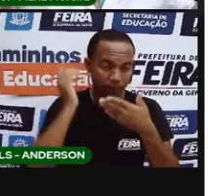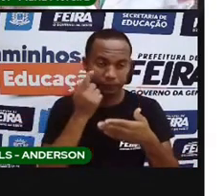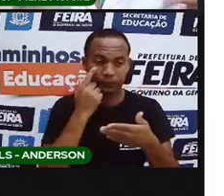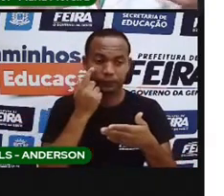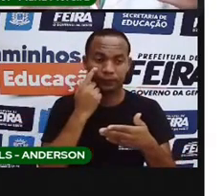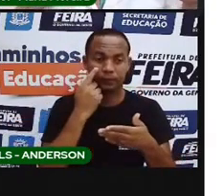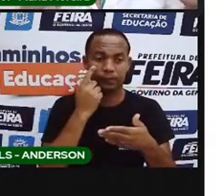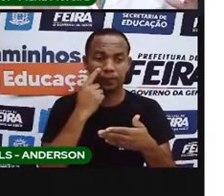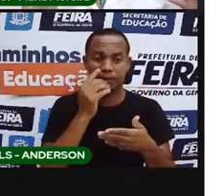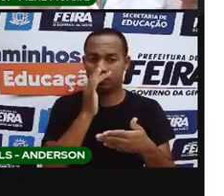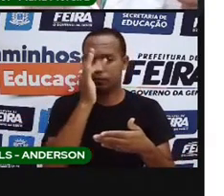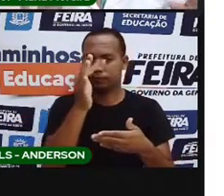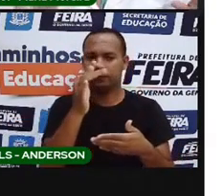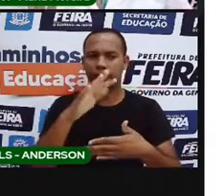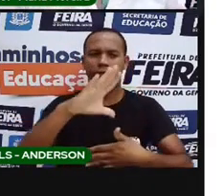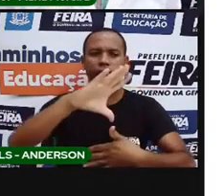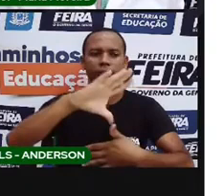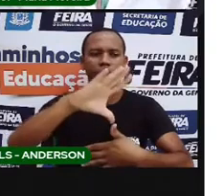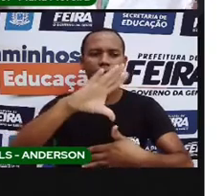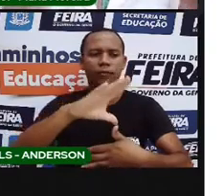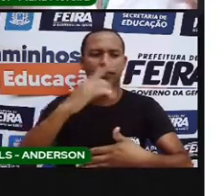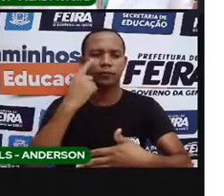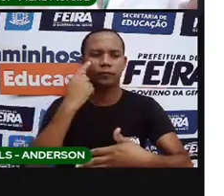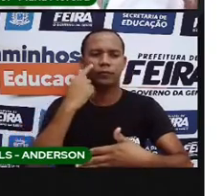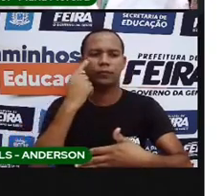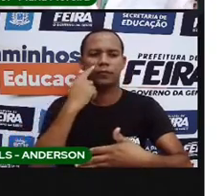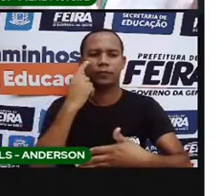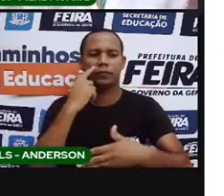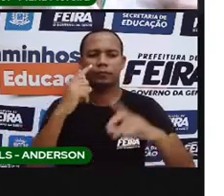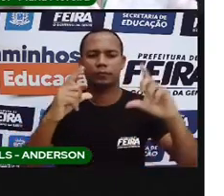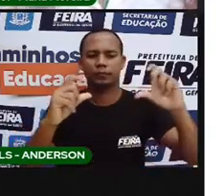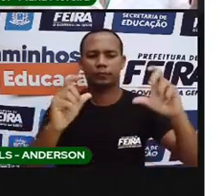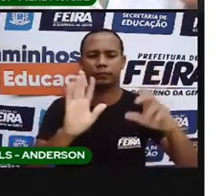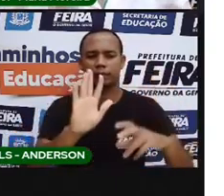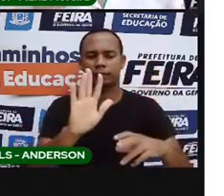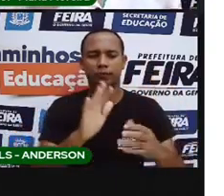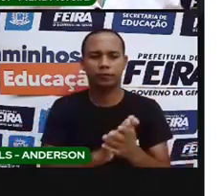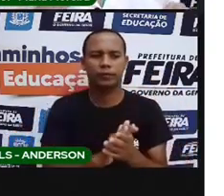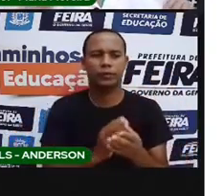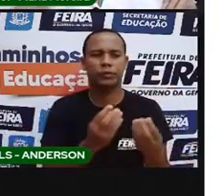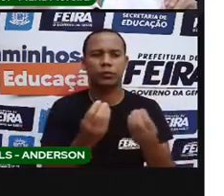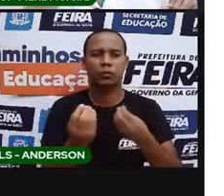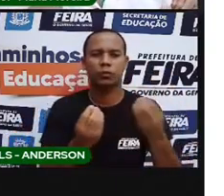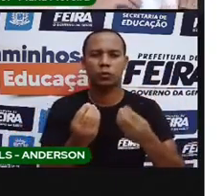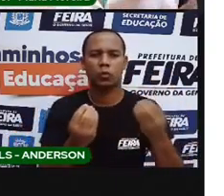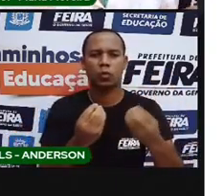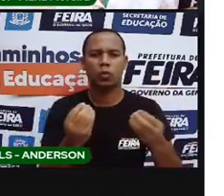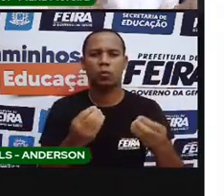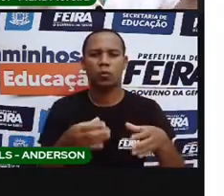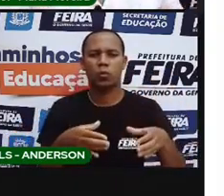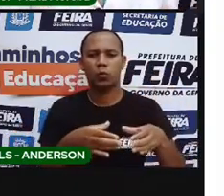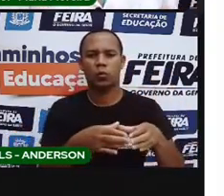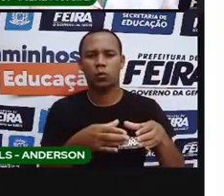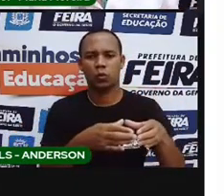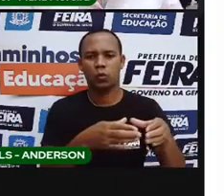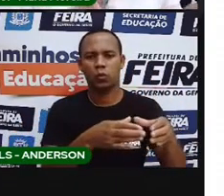direito, não se preocupe, eu vou trazer e explicar essa vinda de europeus